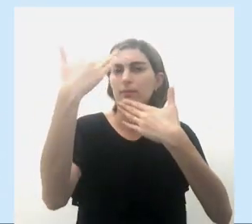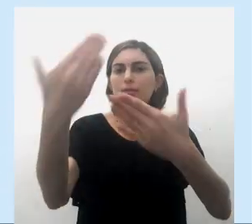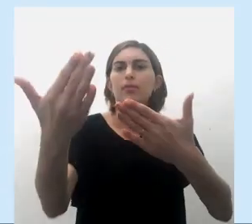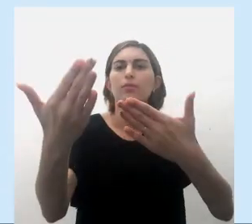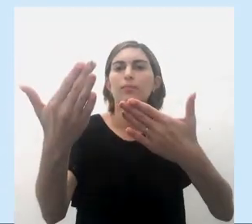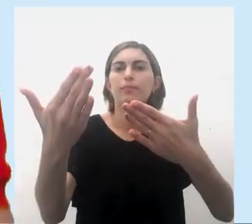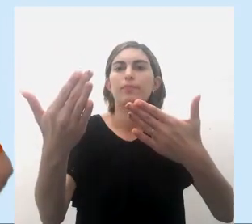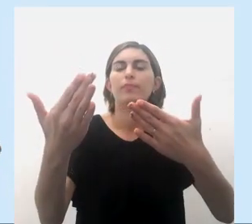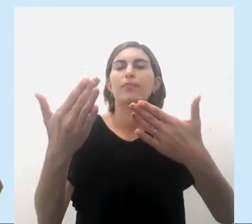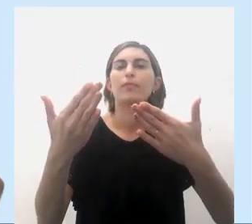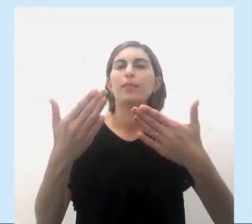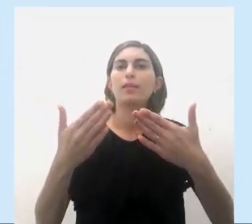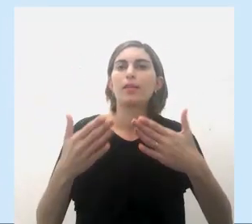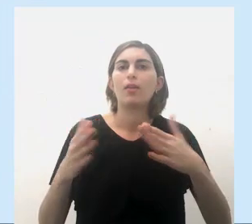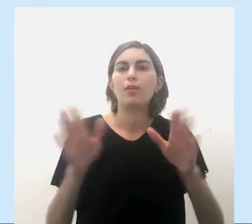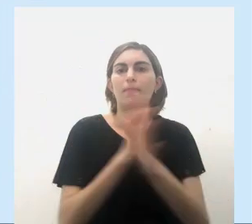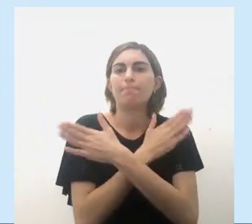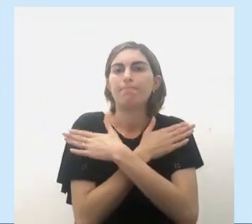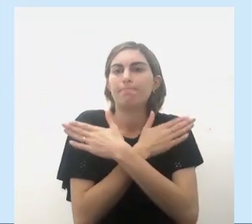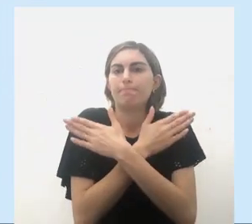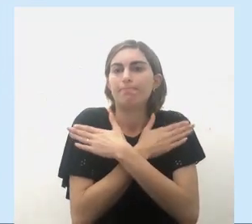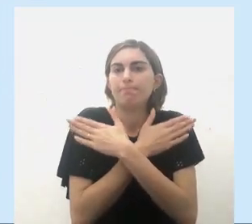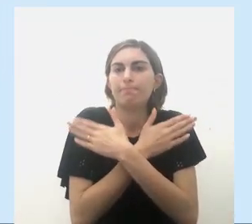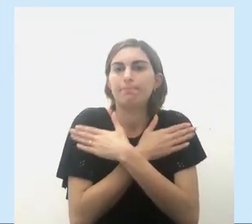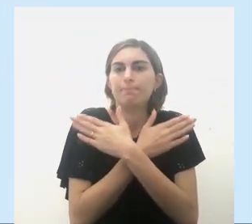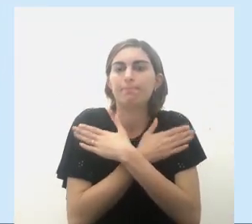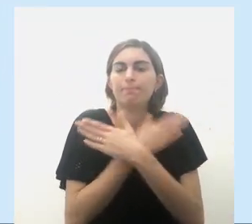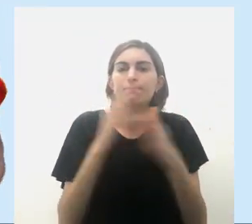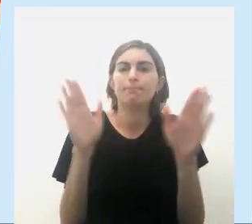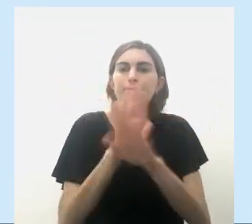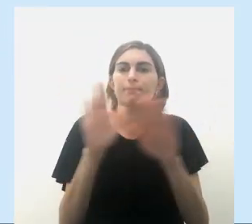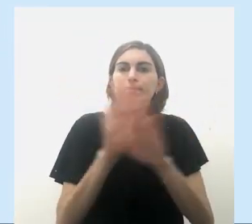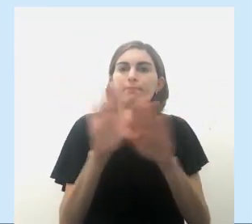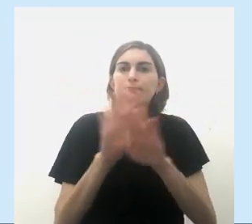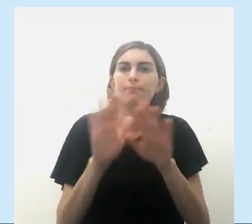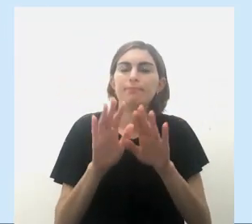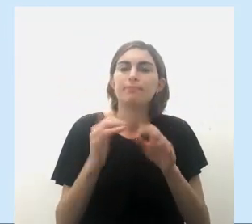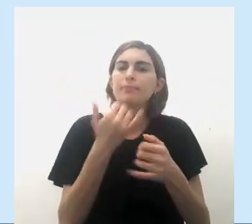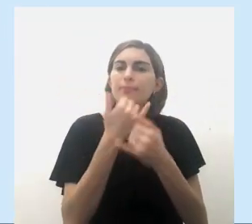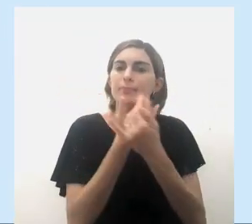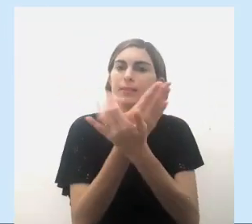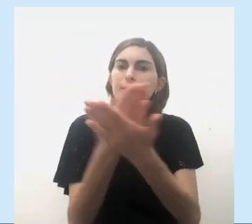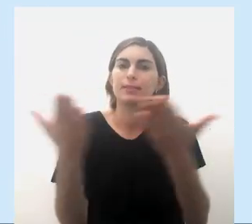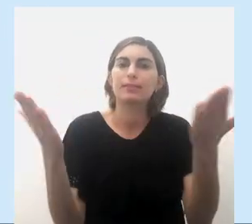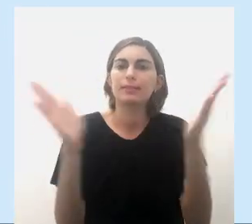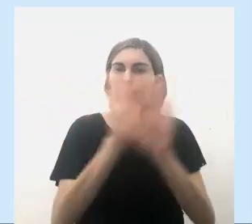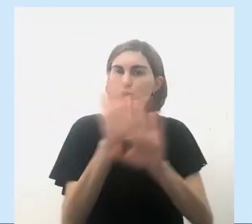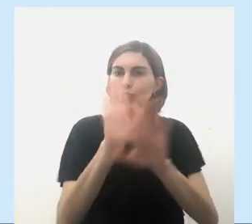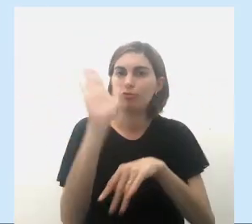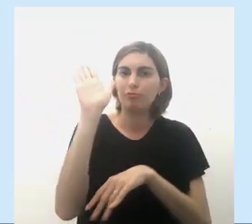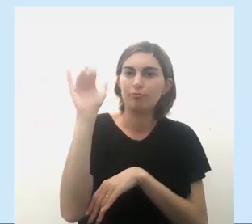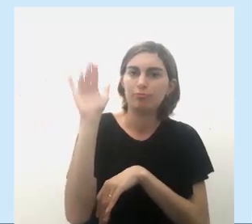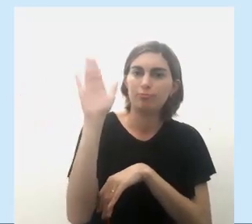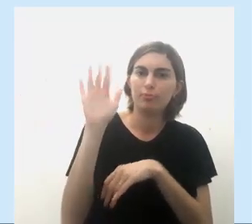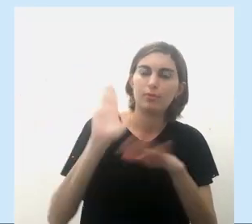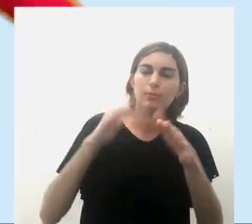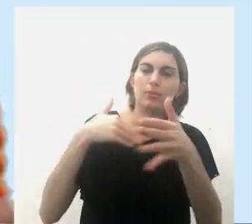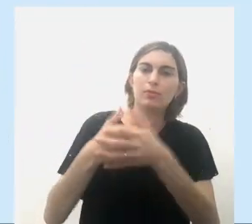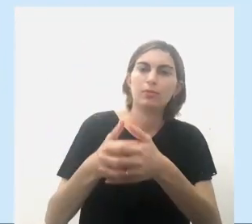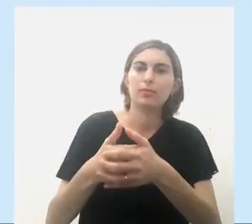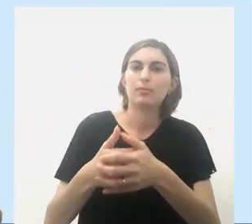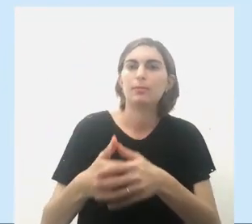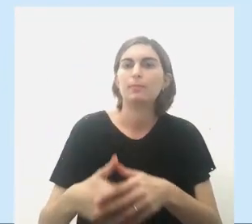Muitíssimo obrigado e um forte abraço e aqui eu me despeço. Tchauzinho,